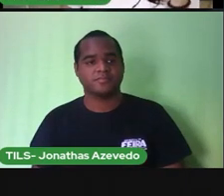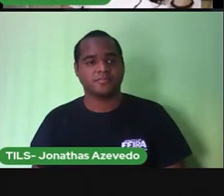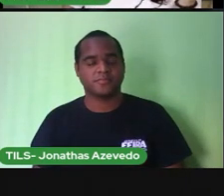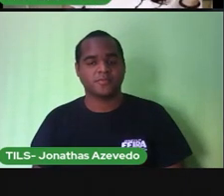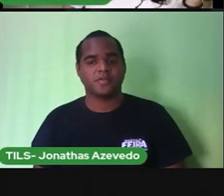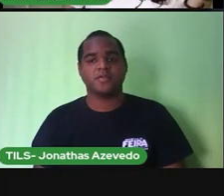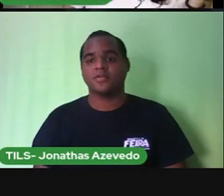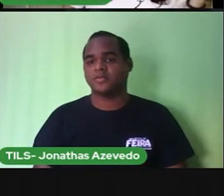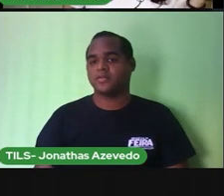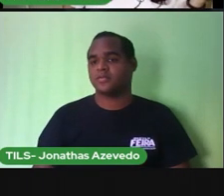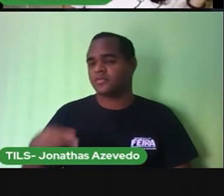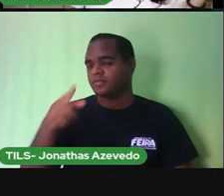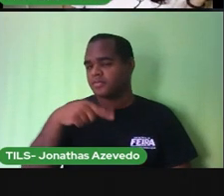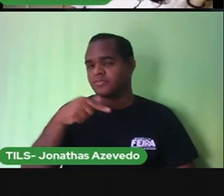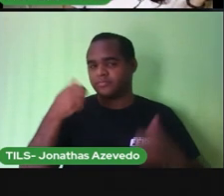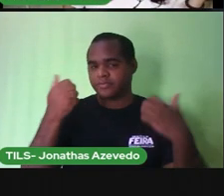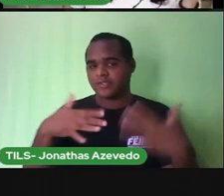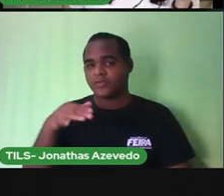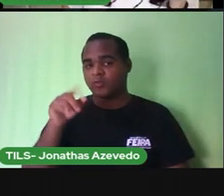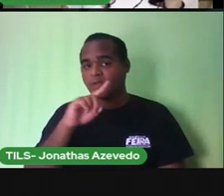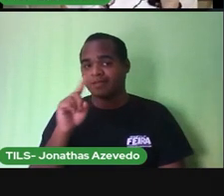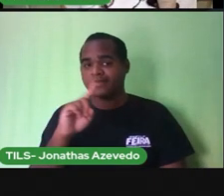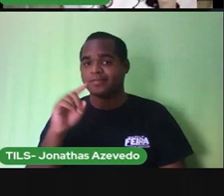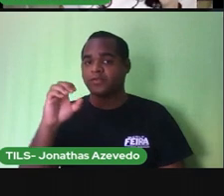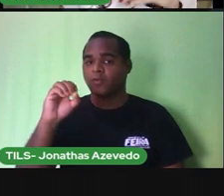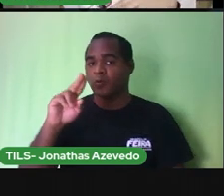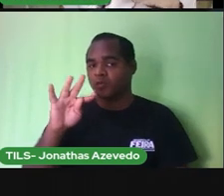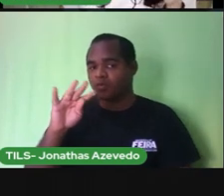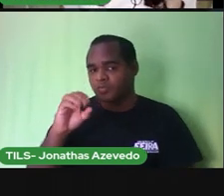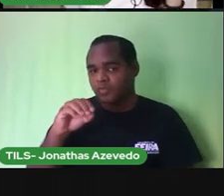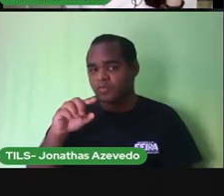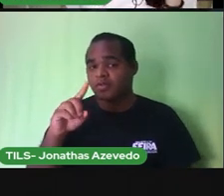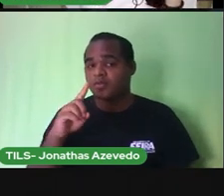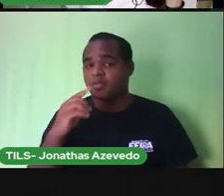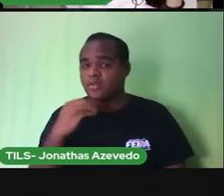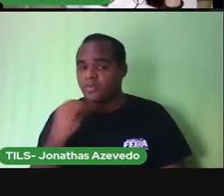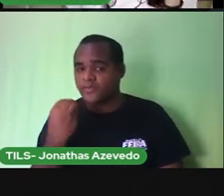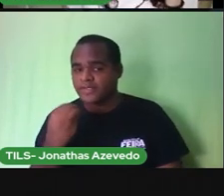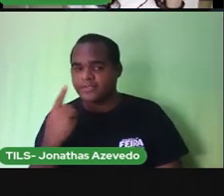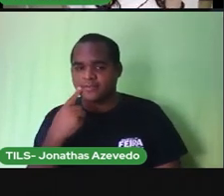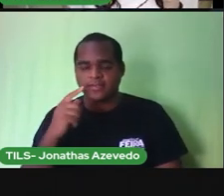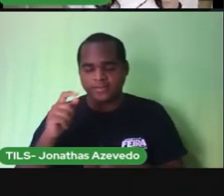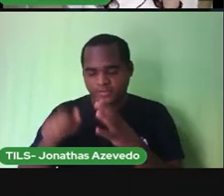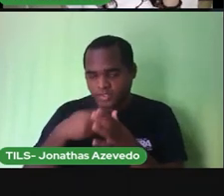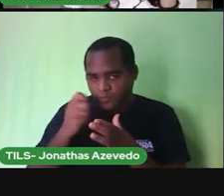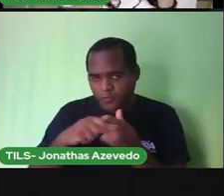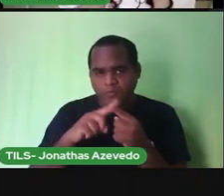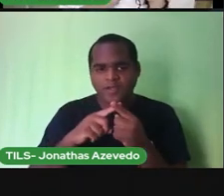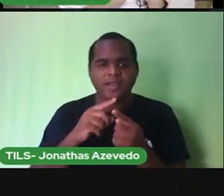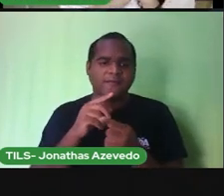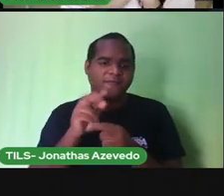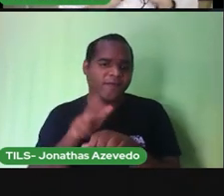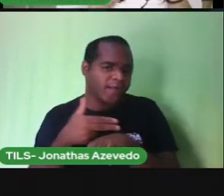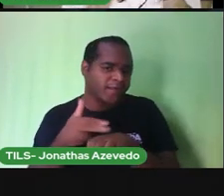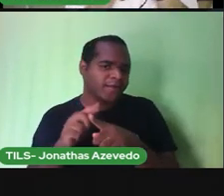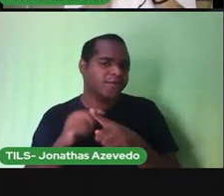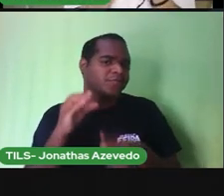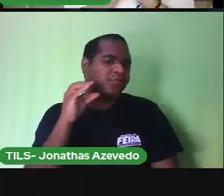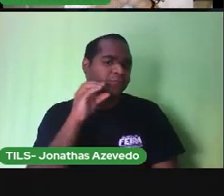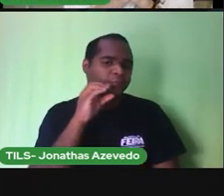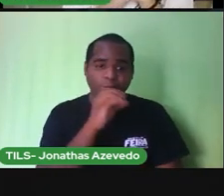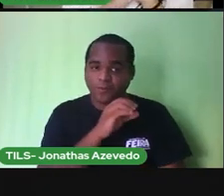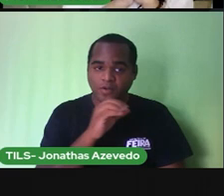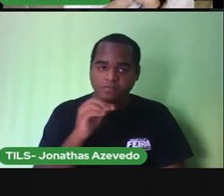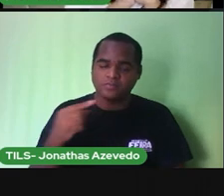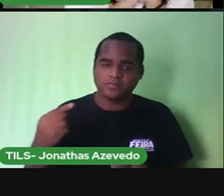Então, como nós estamos no outono, aproveita o diafio para tomar uma sopinha, café com leite, uma coisa bem quentinha para se